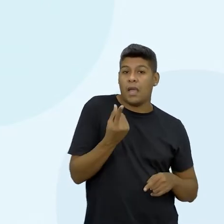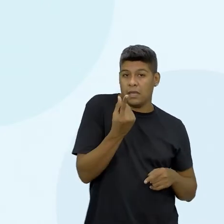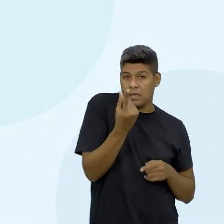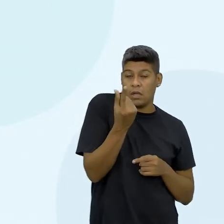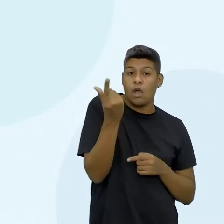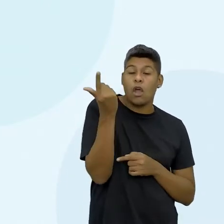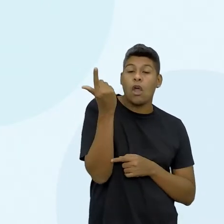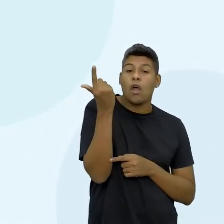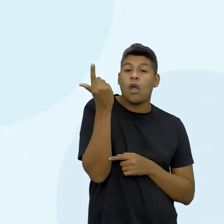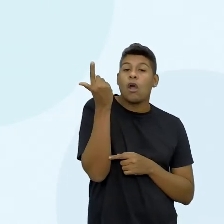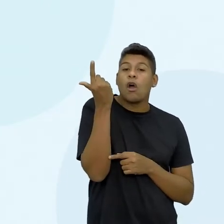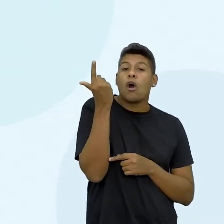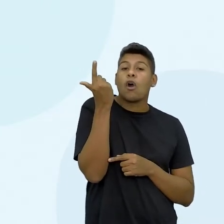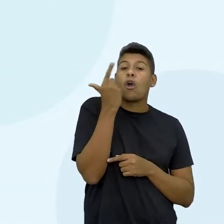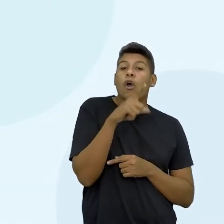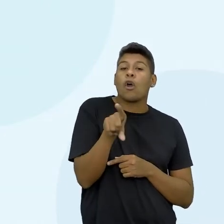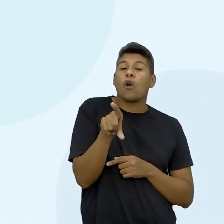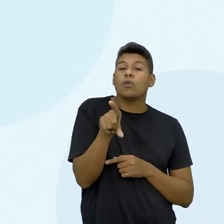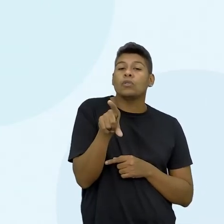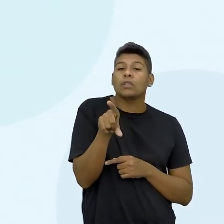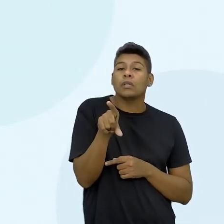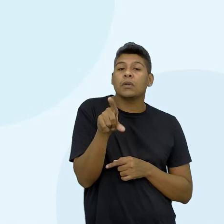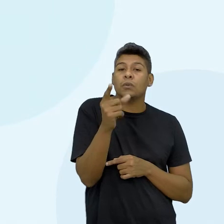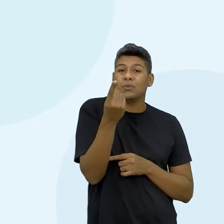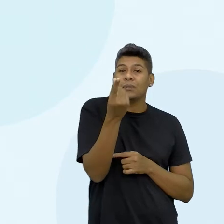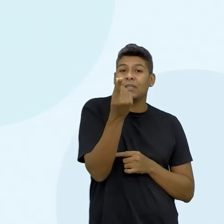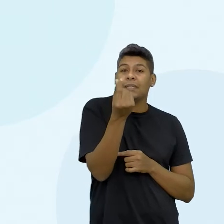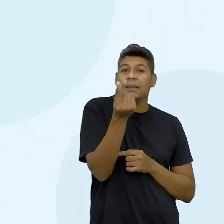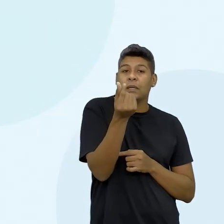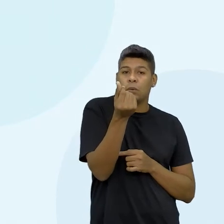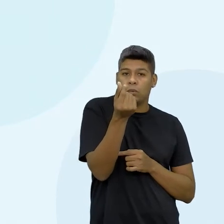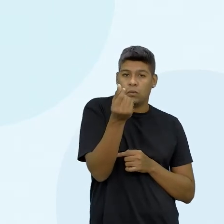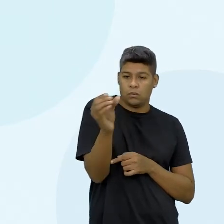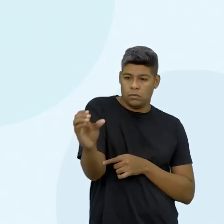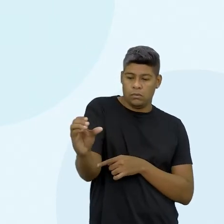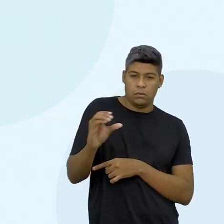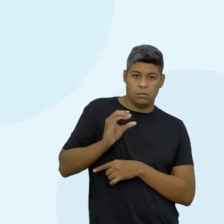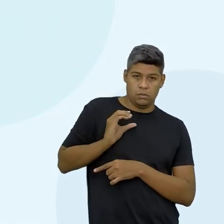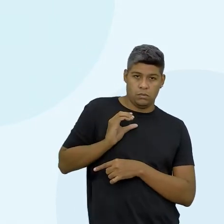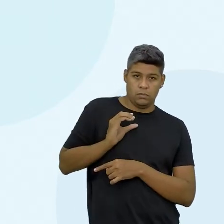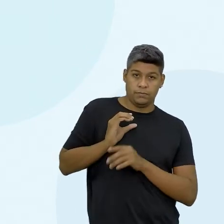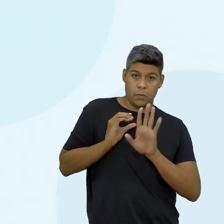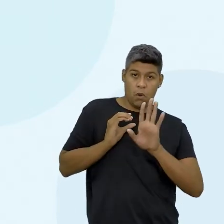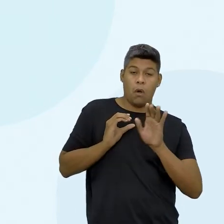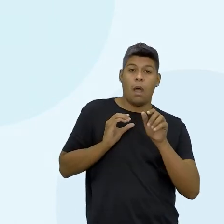ela não é, então, se a gente pensar no pagamento do aluguel, aqui a gente vai subtrair.